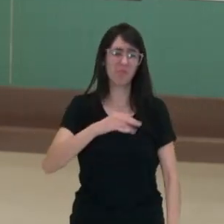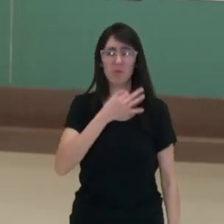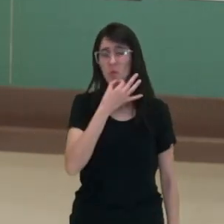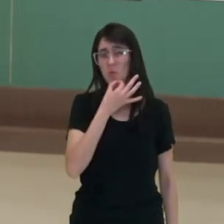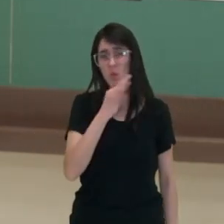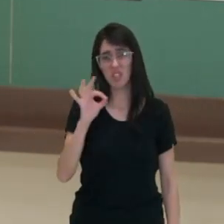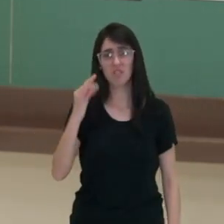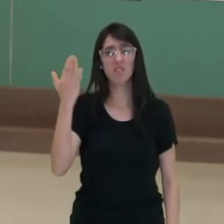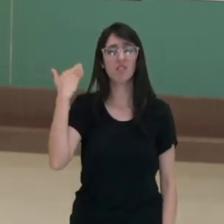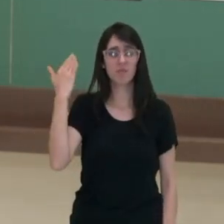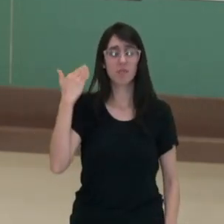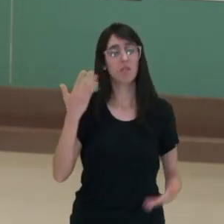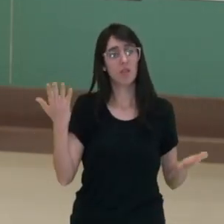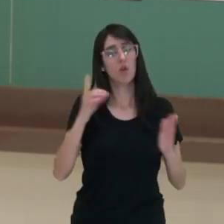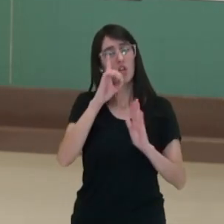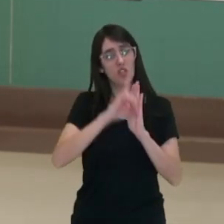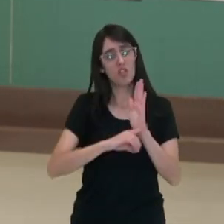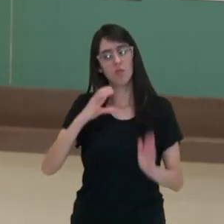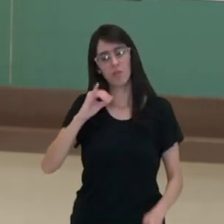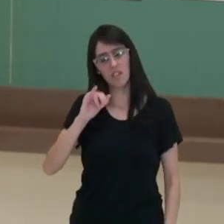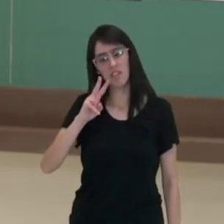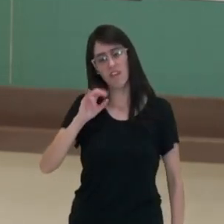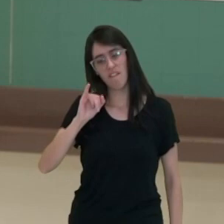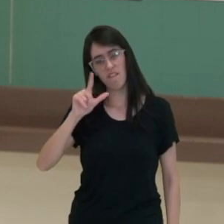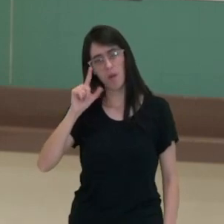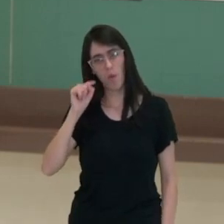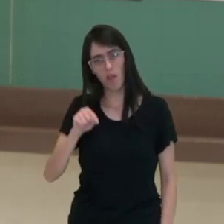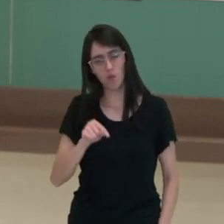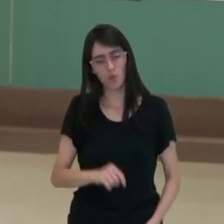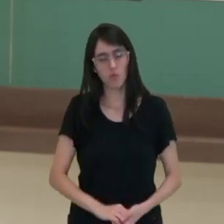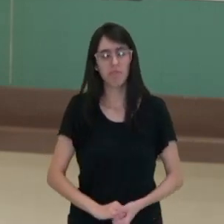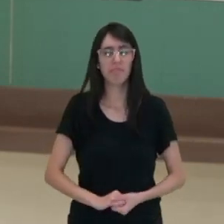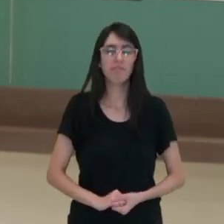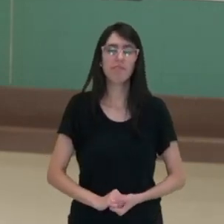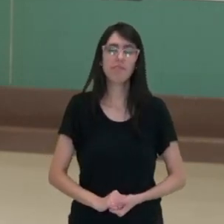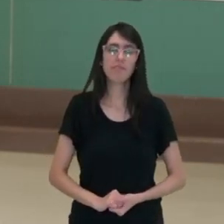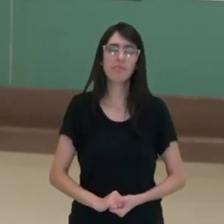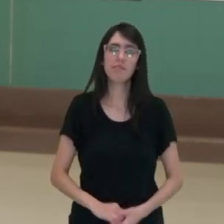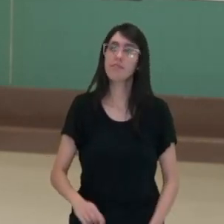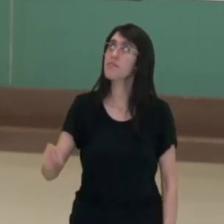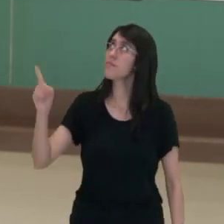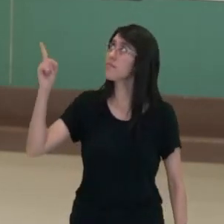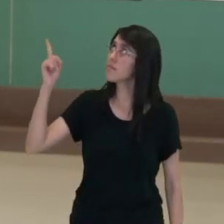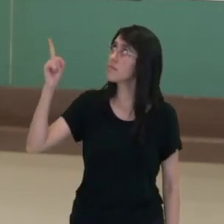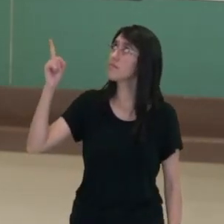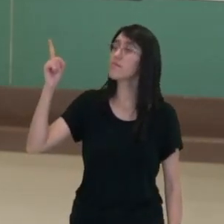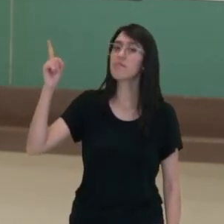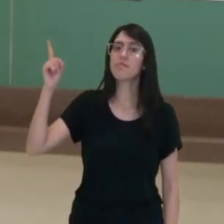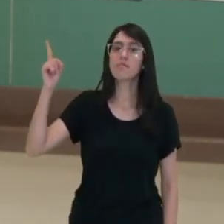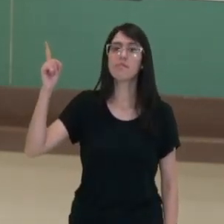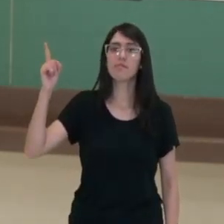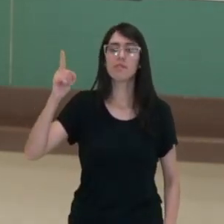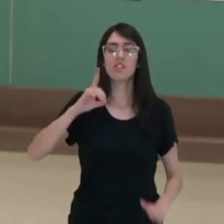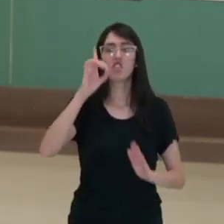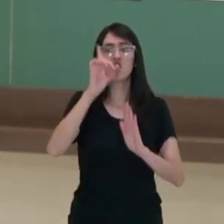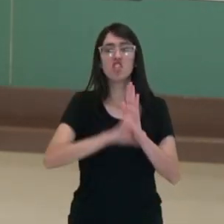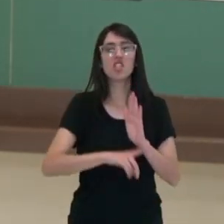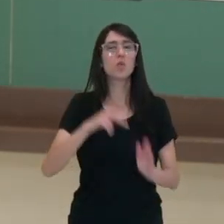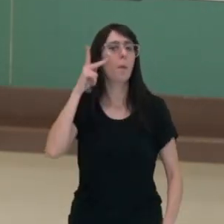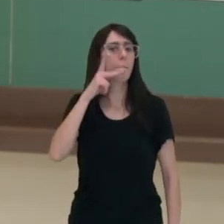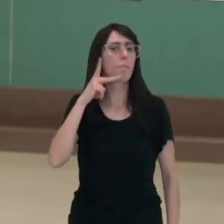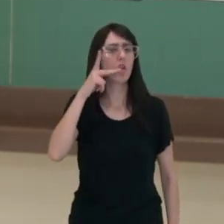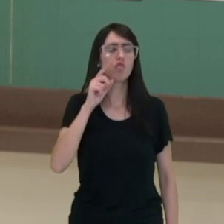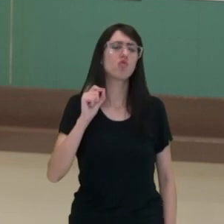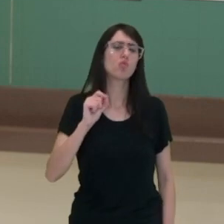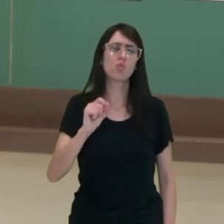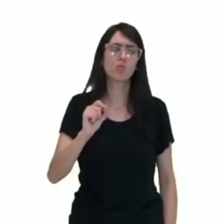direito civil se refere a essas temáticas também. Aqui nós temos também a definição de direitos políticos.